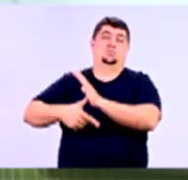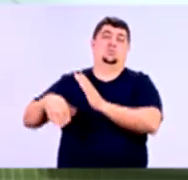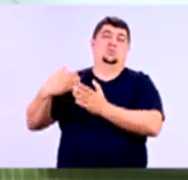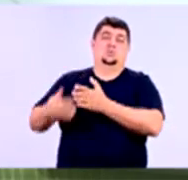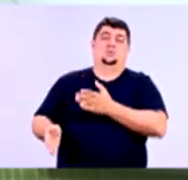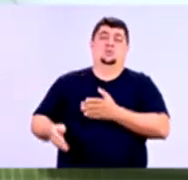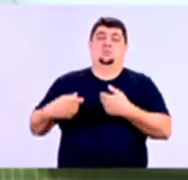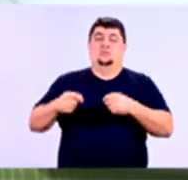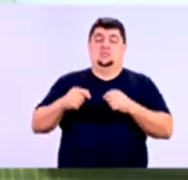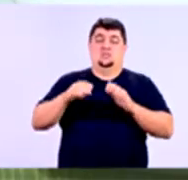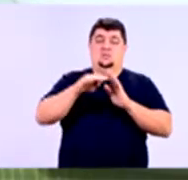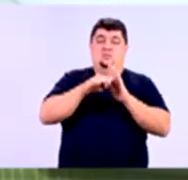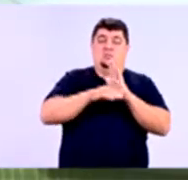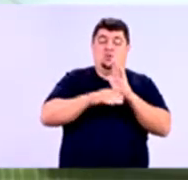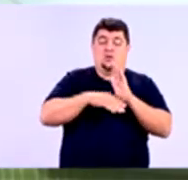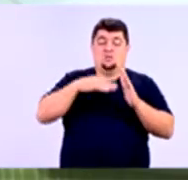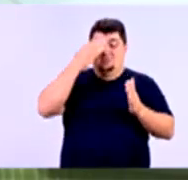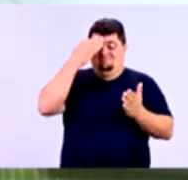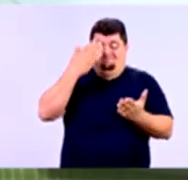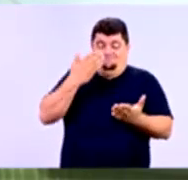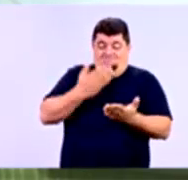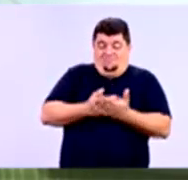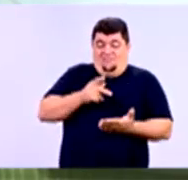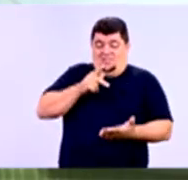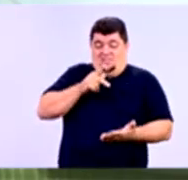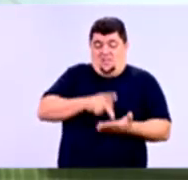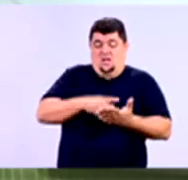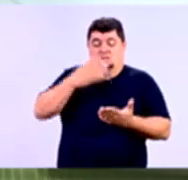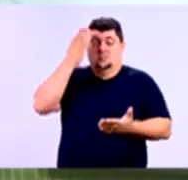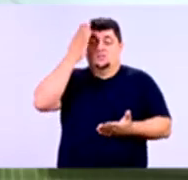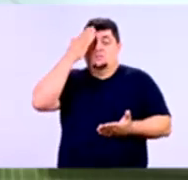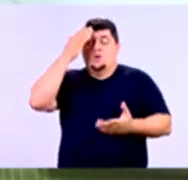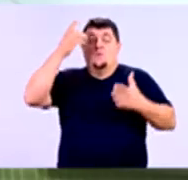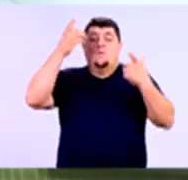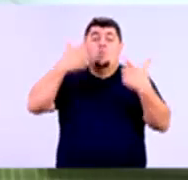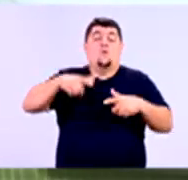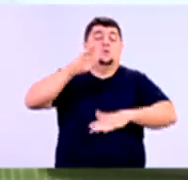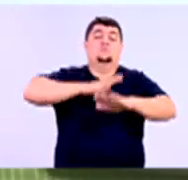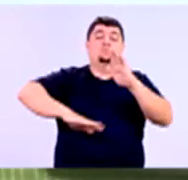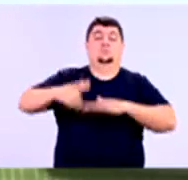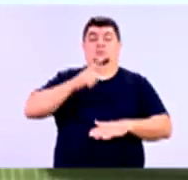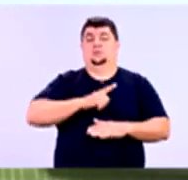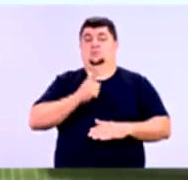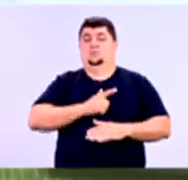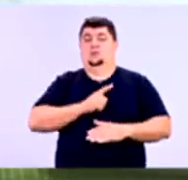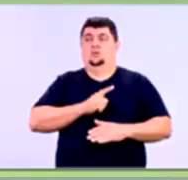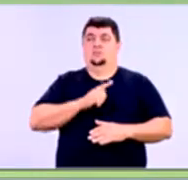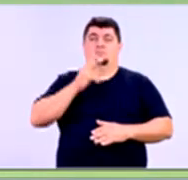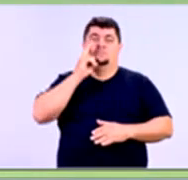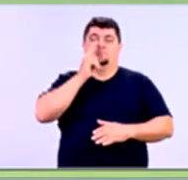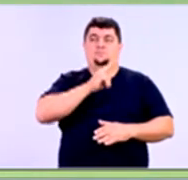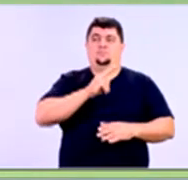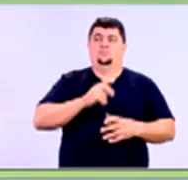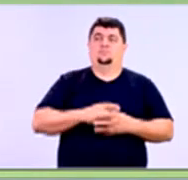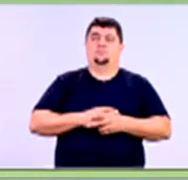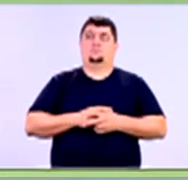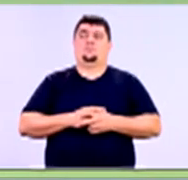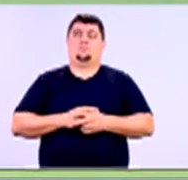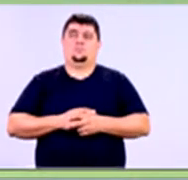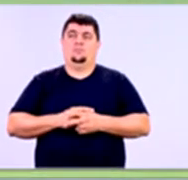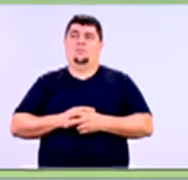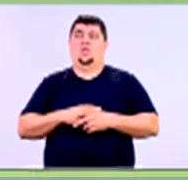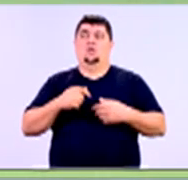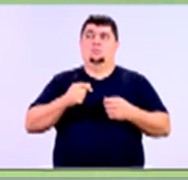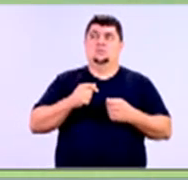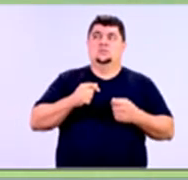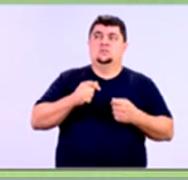dados confiáveis para você observar mesmo onde estão seus riscos. Então, vamos ali para o quadro novamente. Você tem que ter